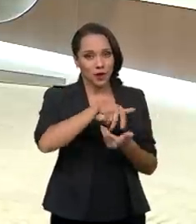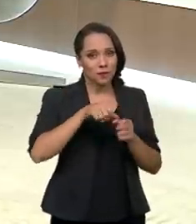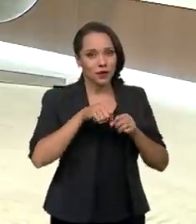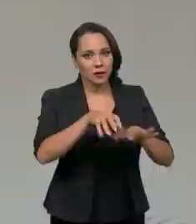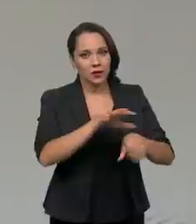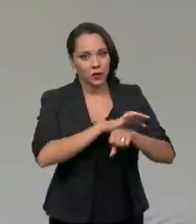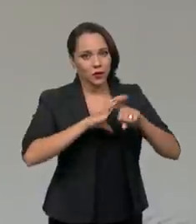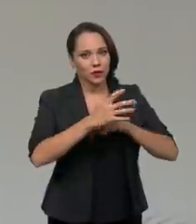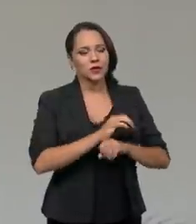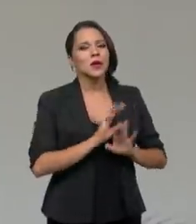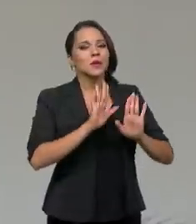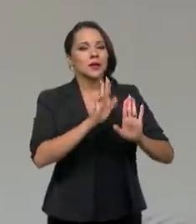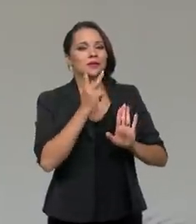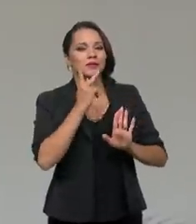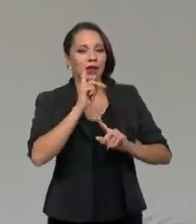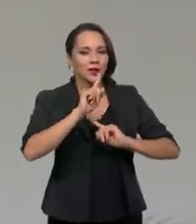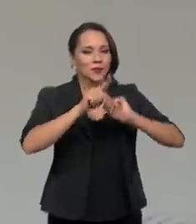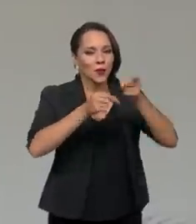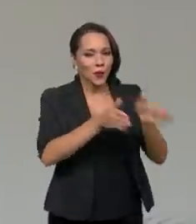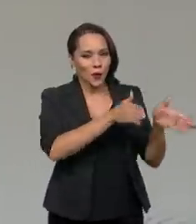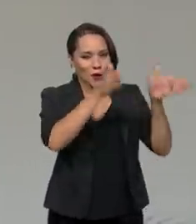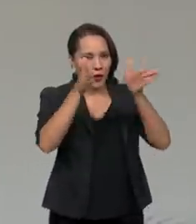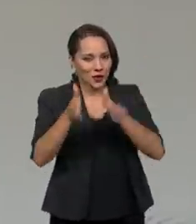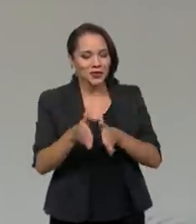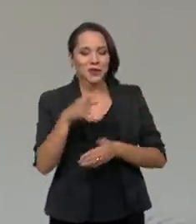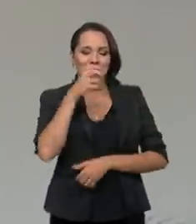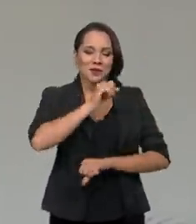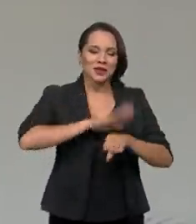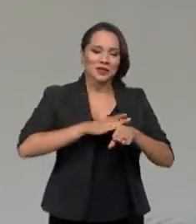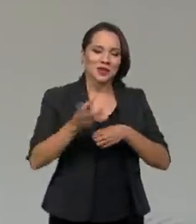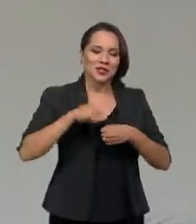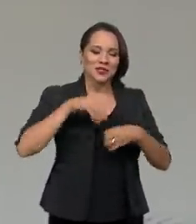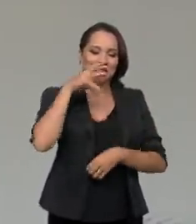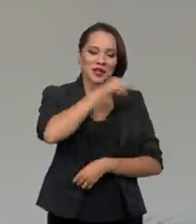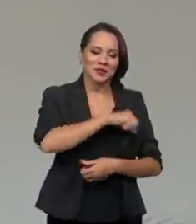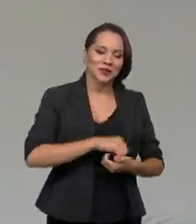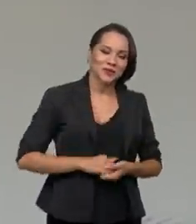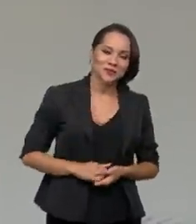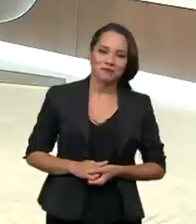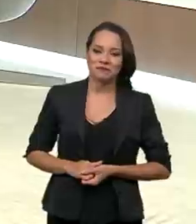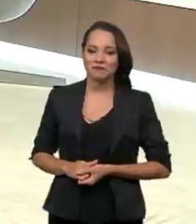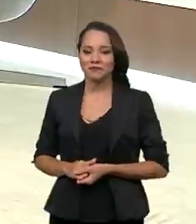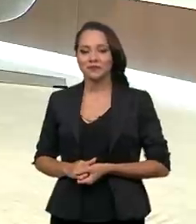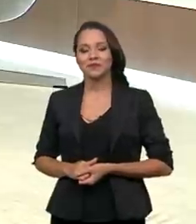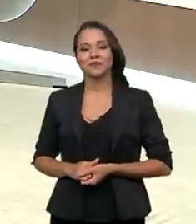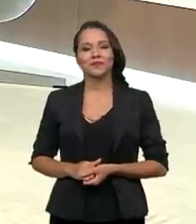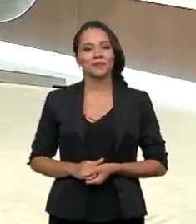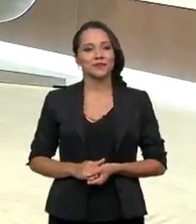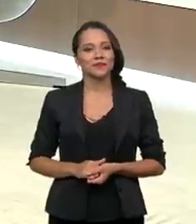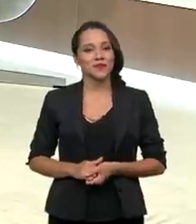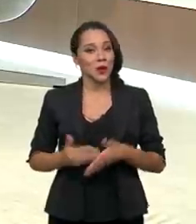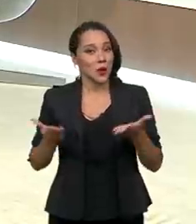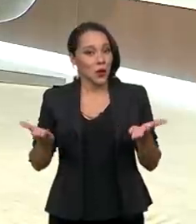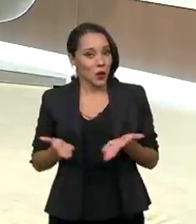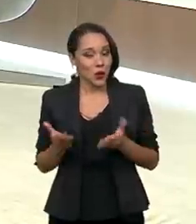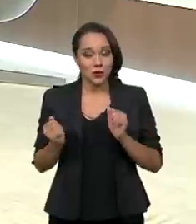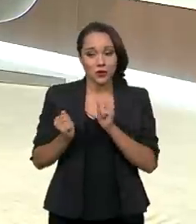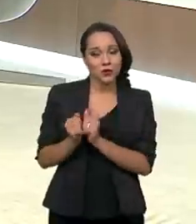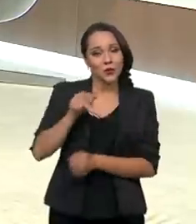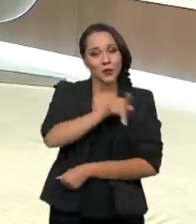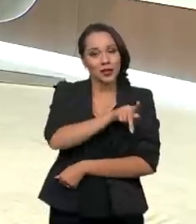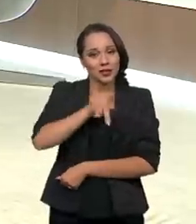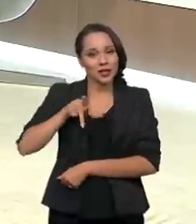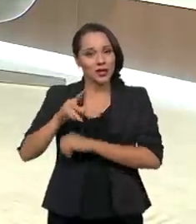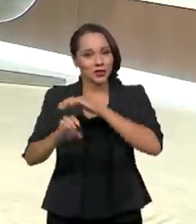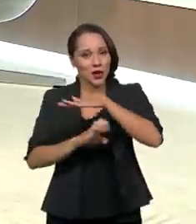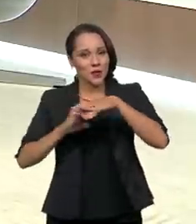-19. Mas vamos falar isso no segundo bloco. Vamos para um rápido intervalo e já voltamos, presidente. Obrigado. Hoje eu estou com o presidente